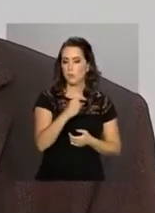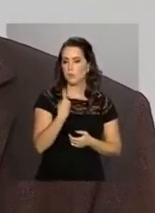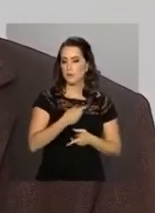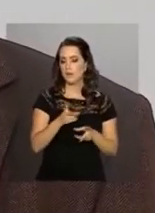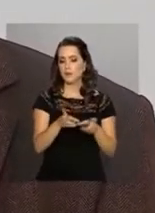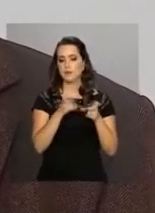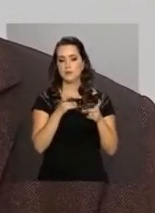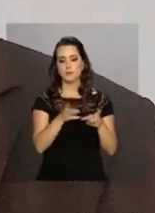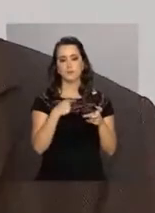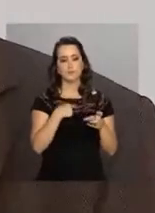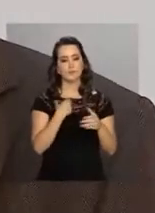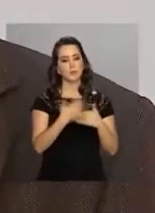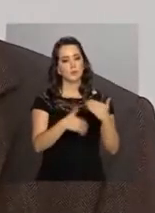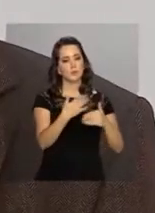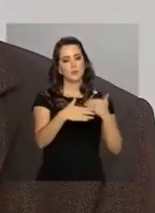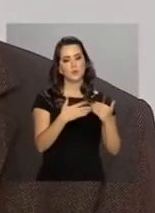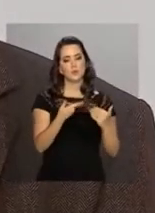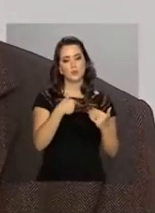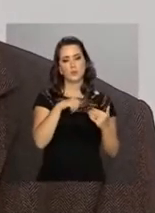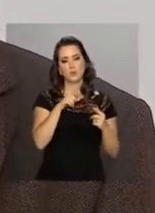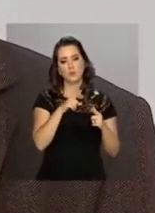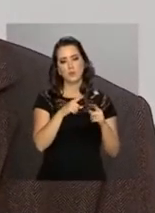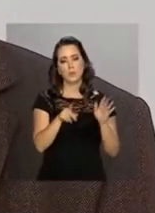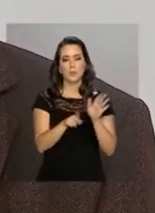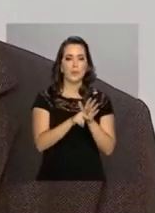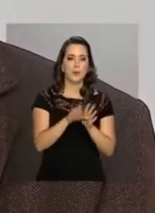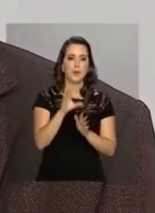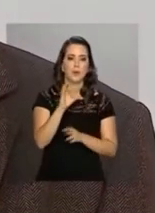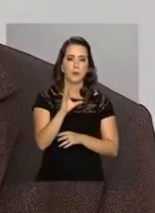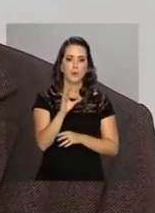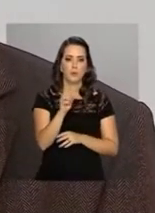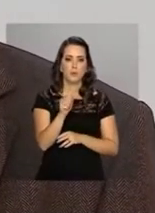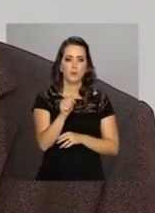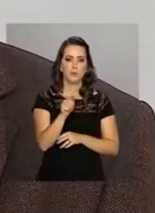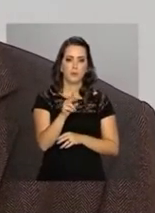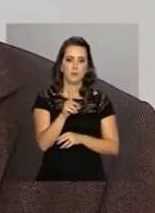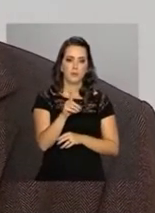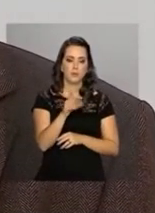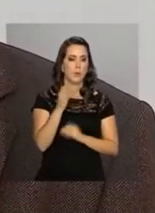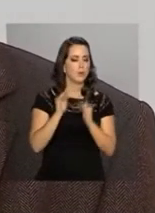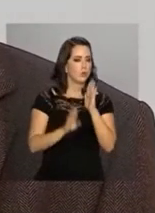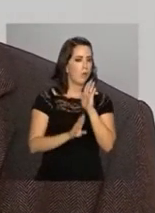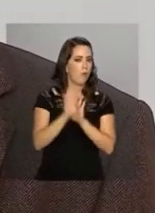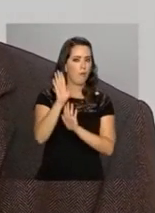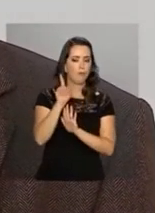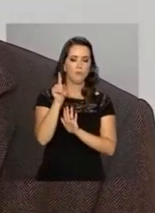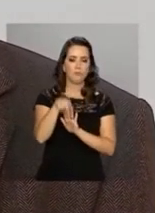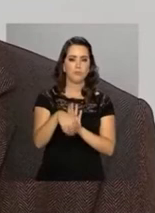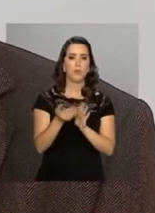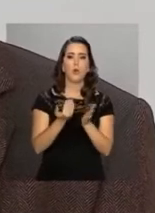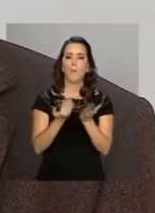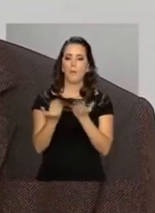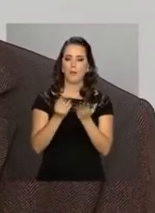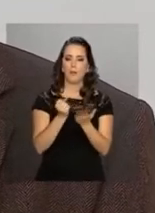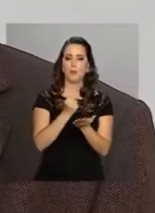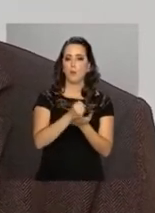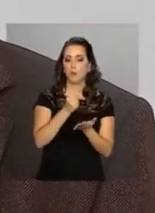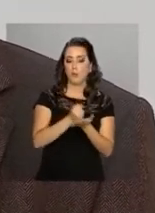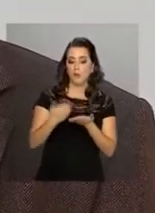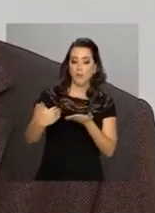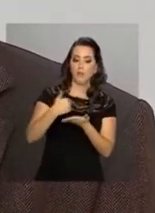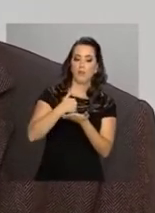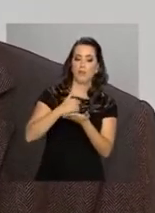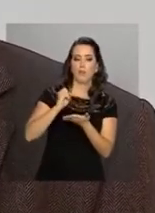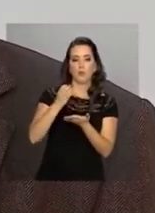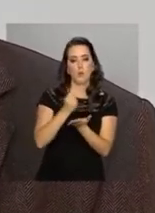observa também que a movimentação deles dada pelo Caged, o número de admissões supera bastante o número de demissões, o que mostra